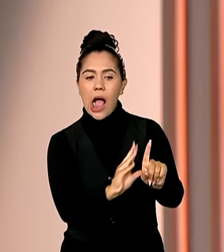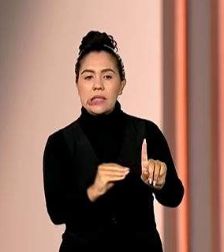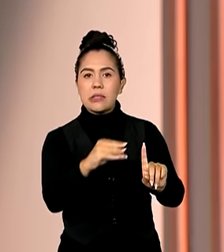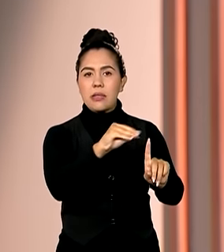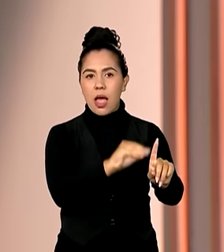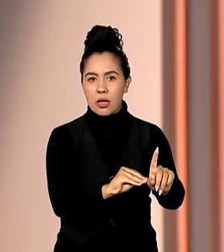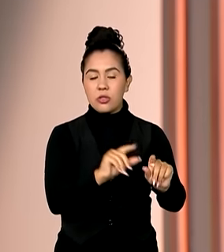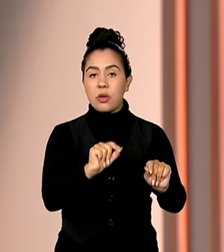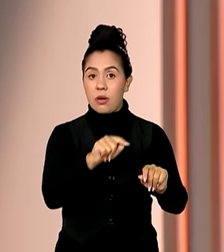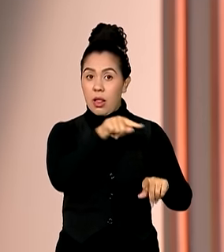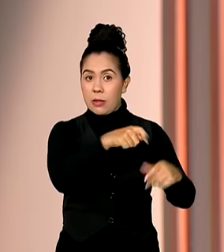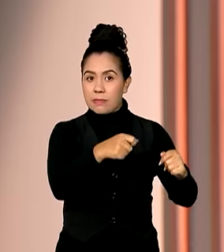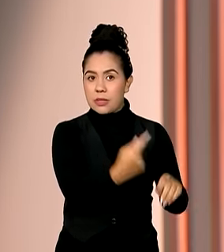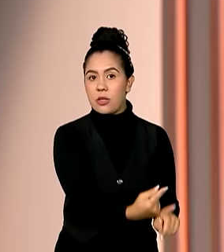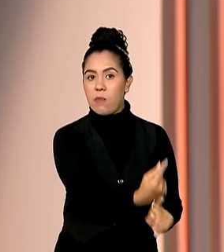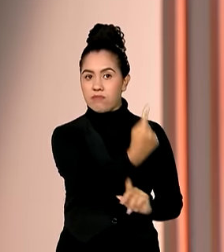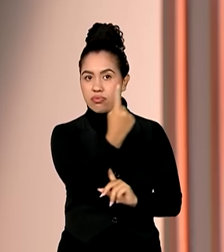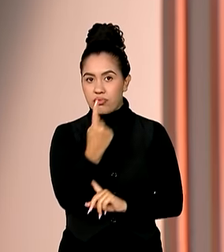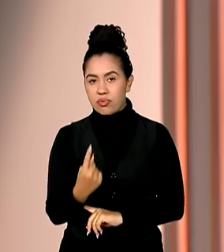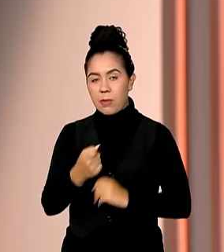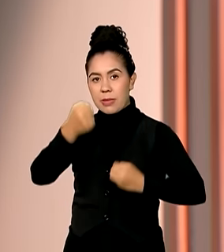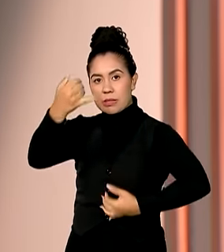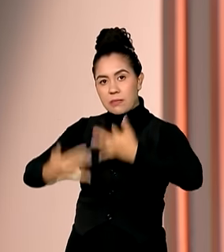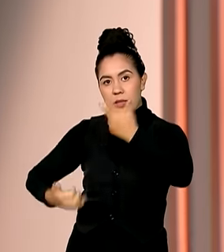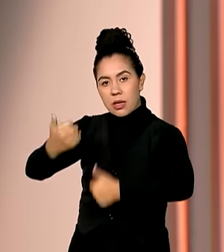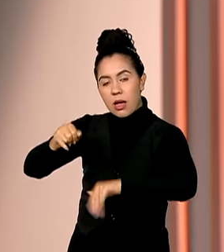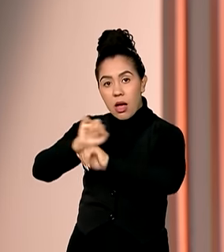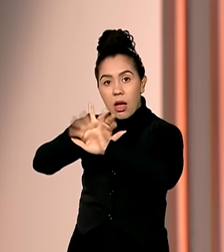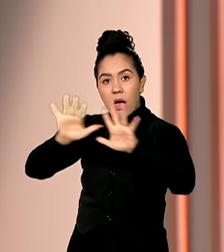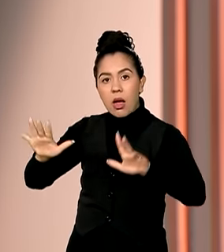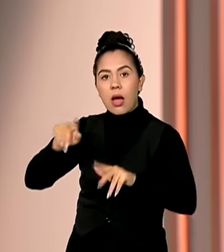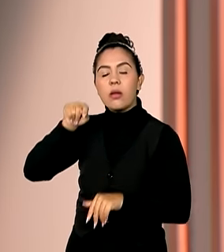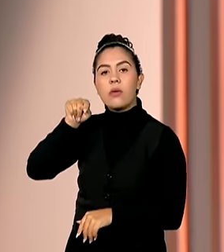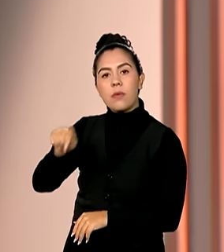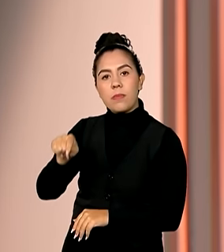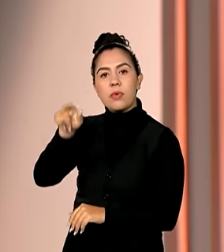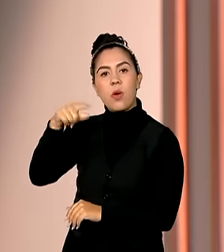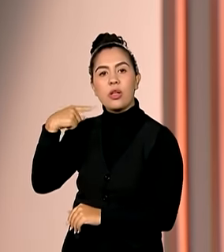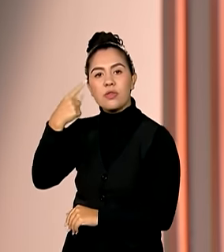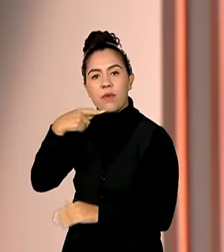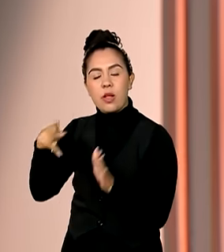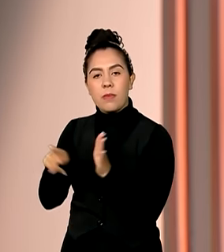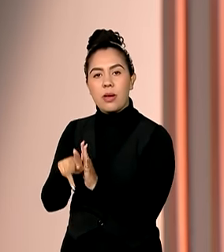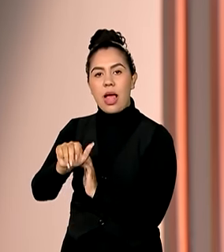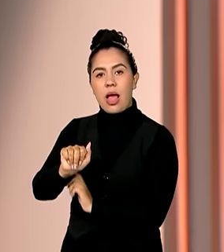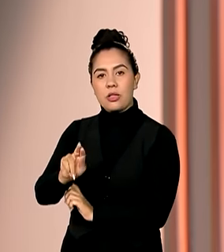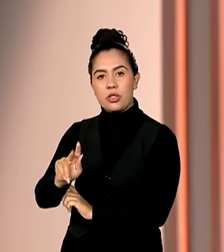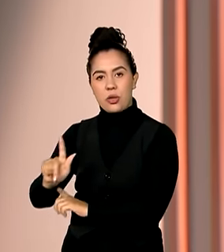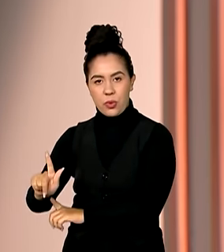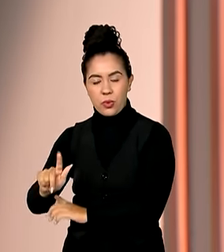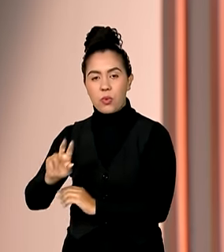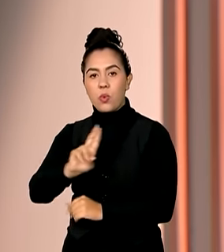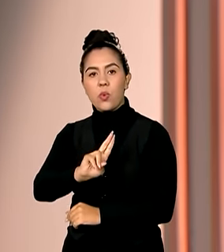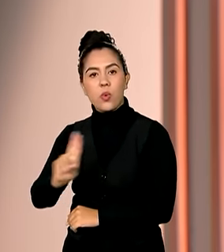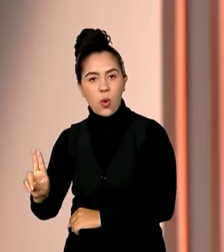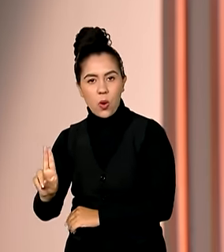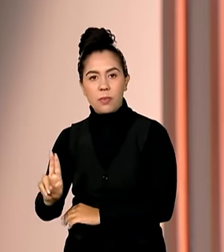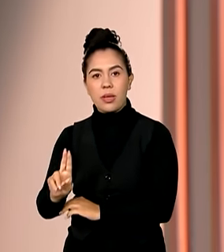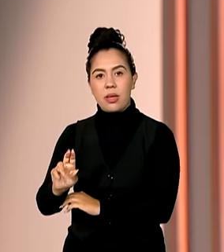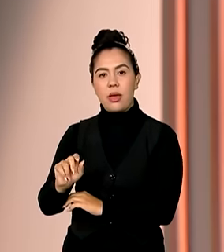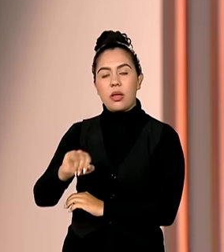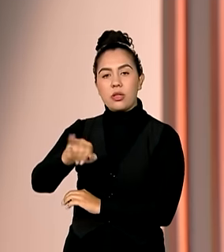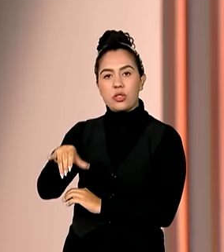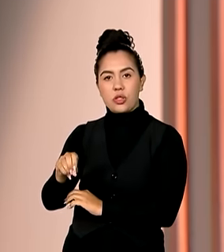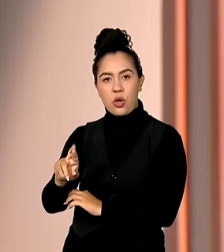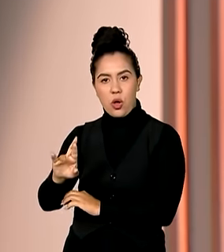foi chamado a prestar esclarecimentos ao controlador-geral da União, Vinícius Carvalho, e ao advogado-geral da União, Jorge Messias.